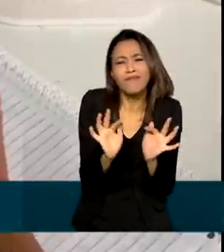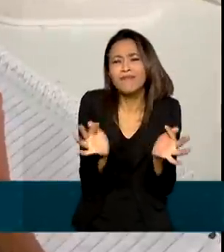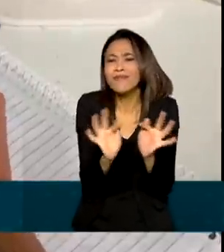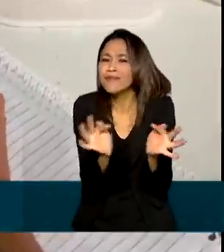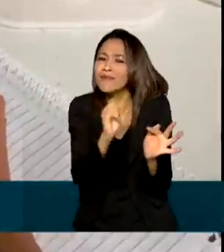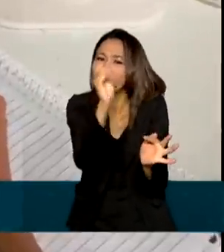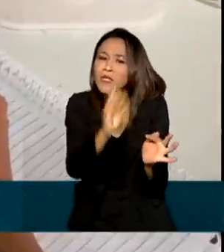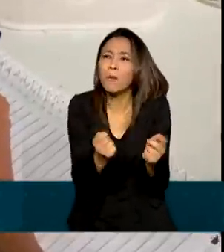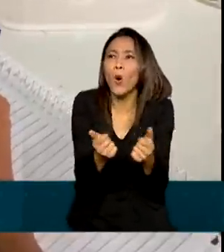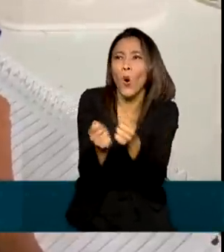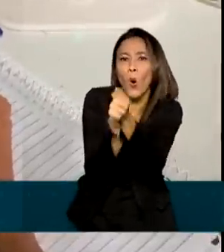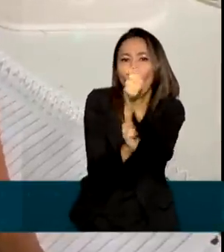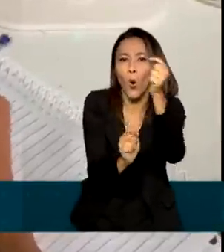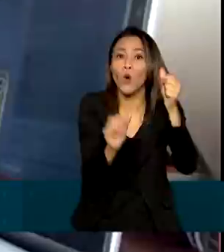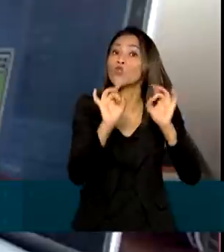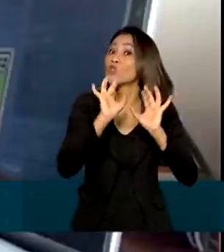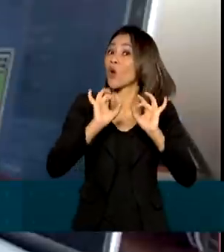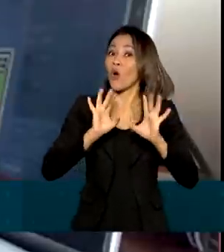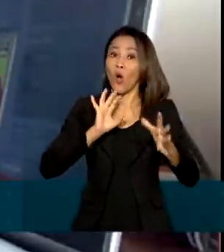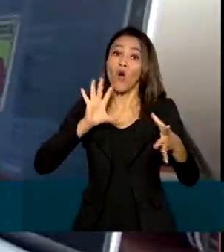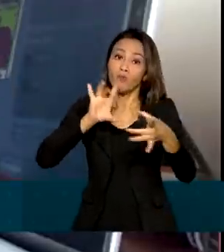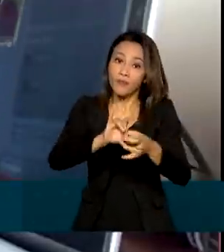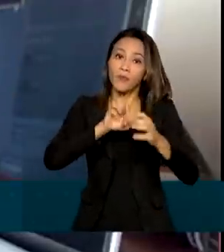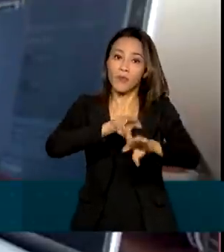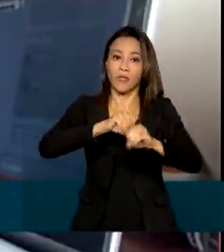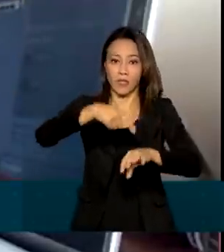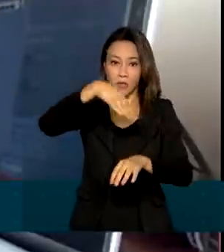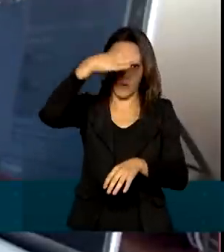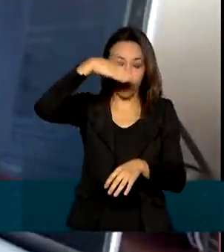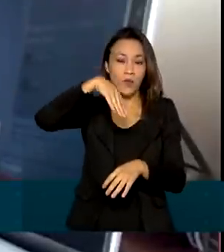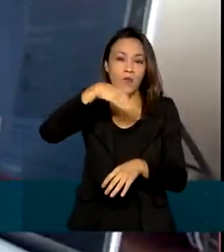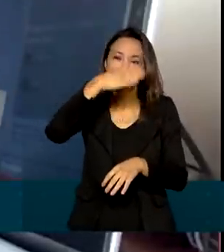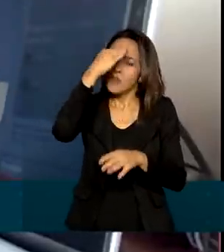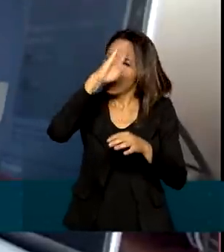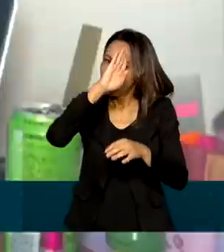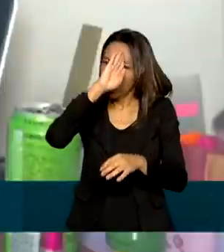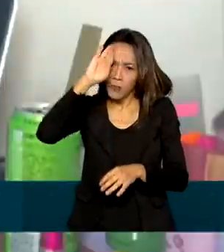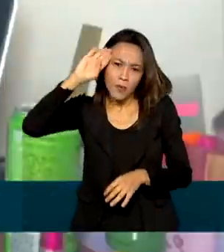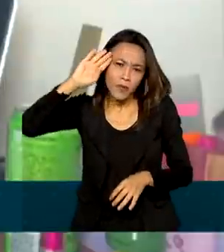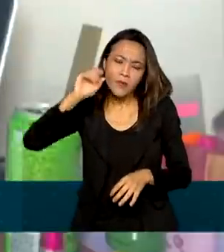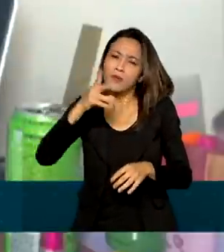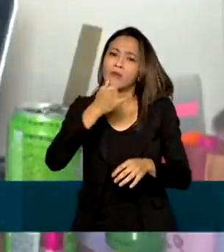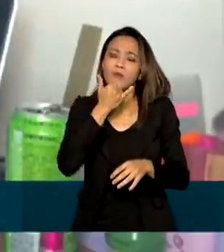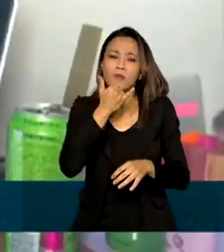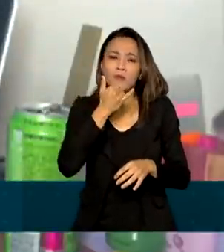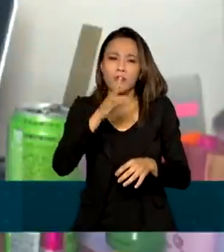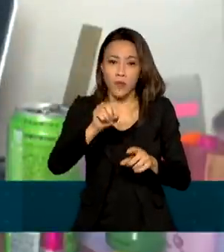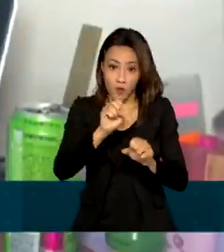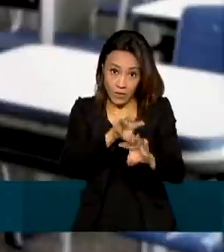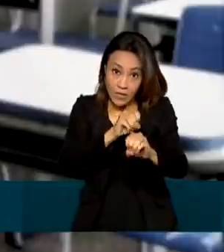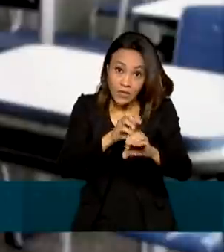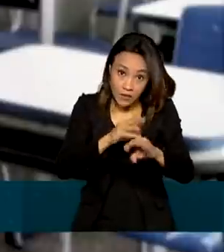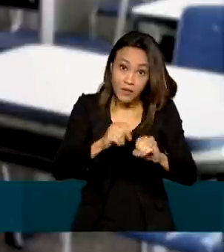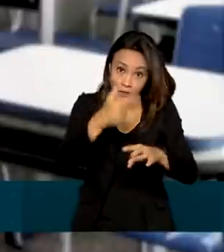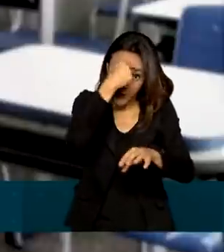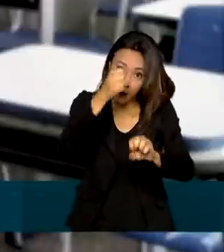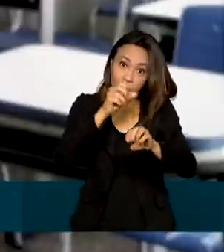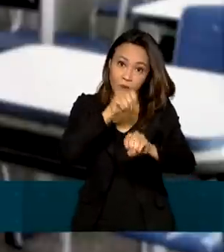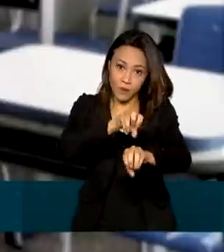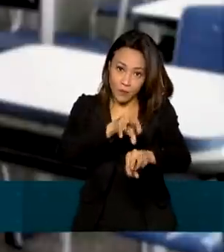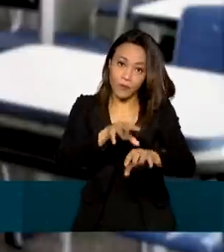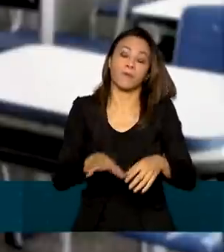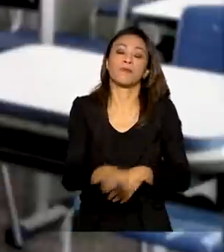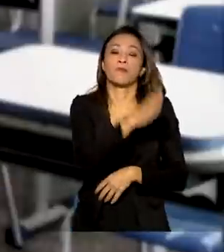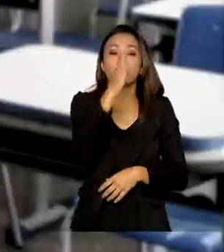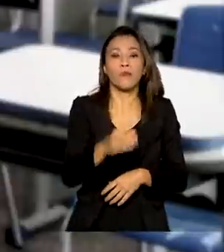mais restrita ao ensino superior, com 1 milhão e 300 mil estudantes de cursos de graduação, segundo o MEC. Em março